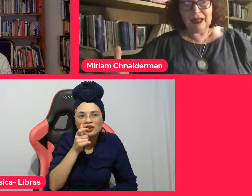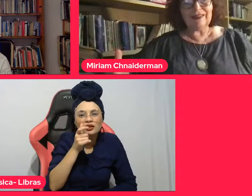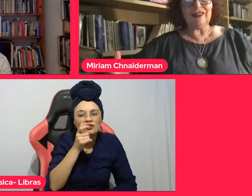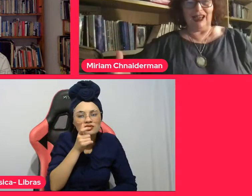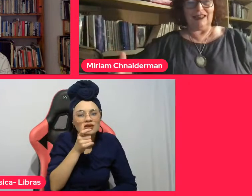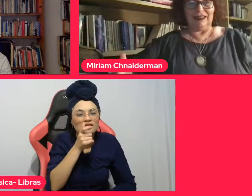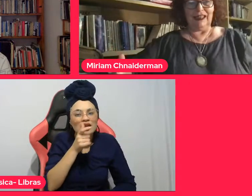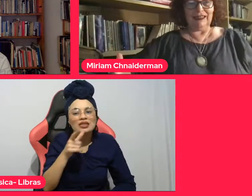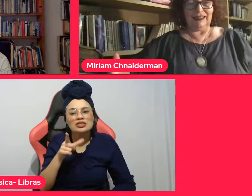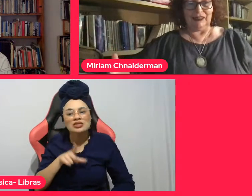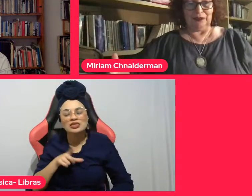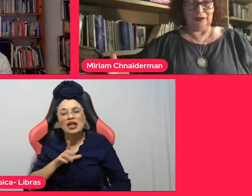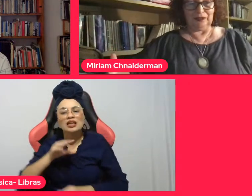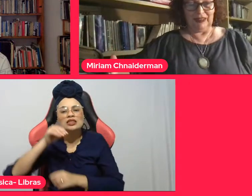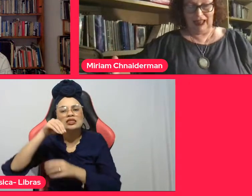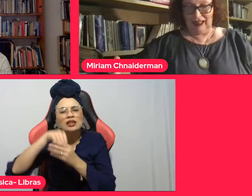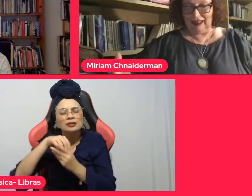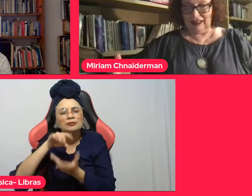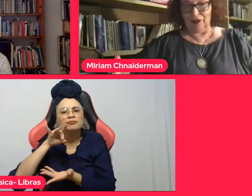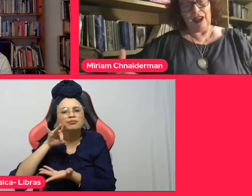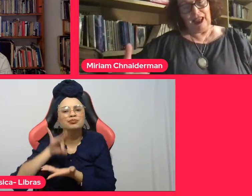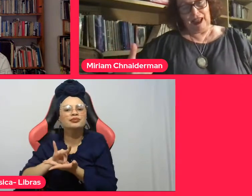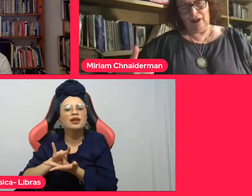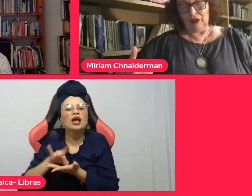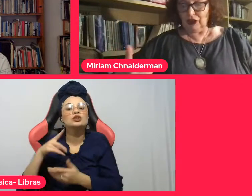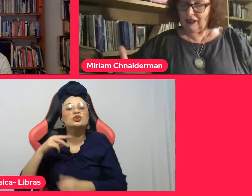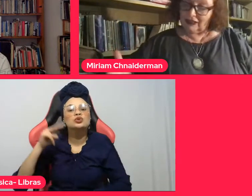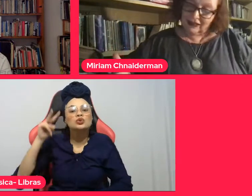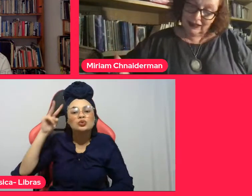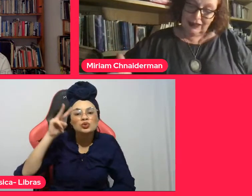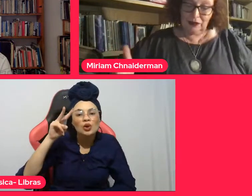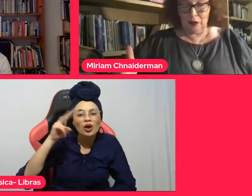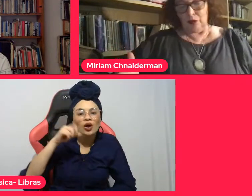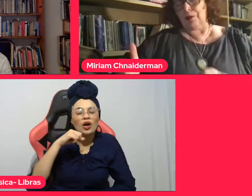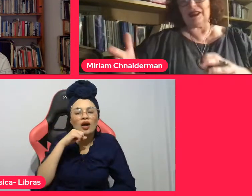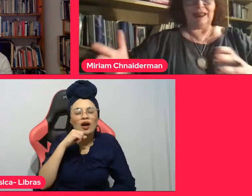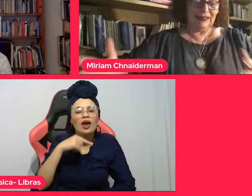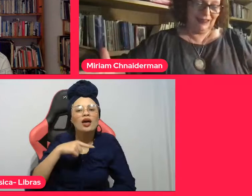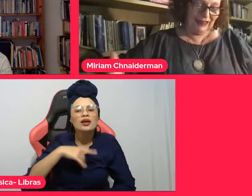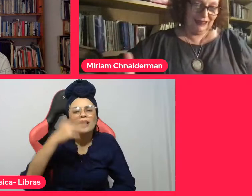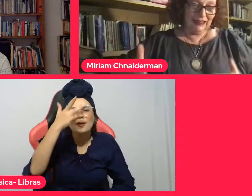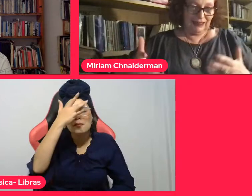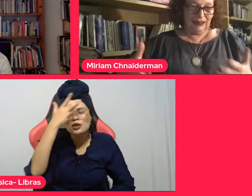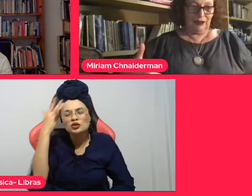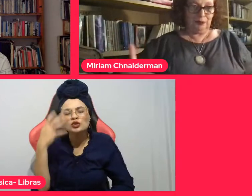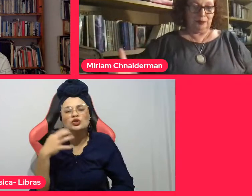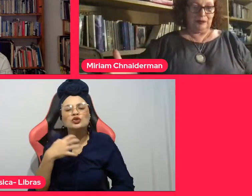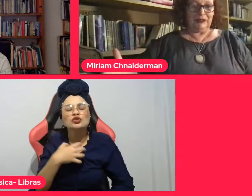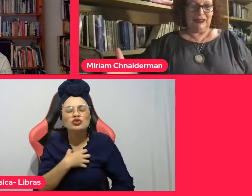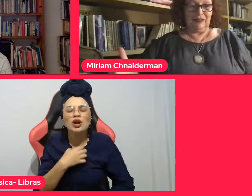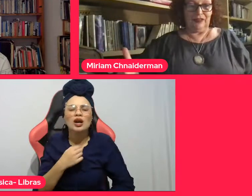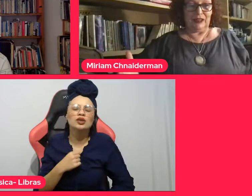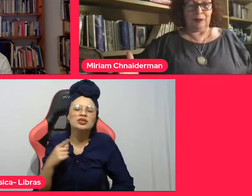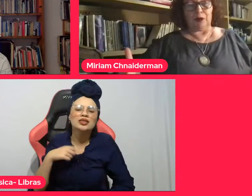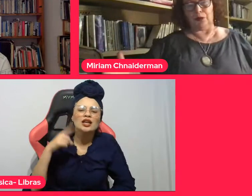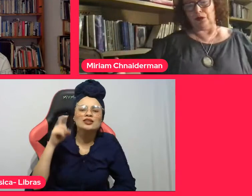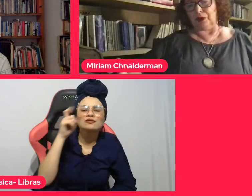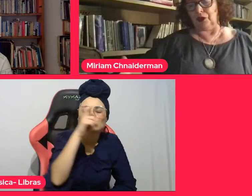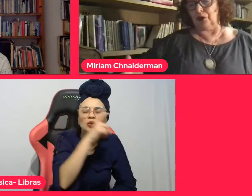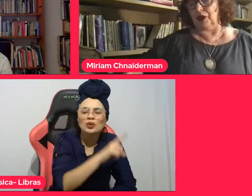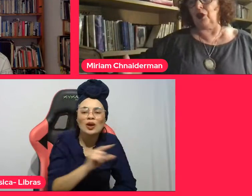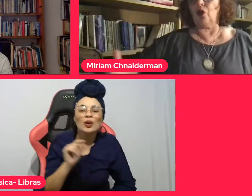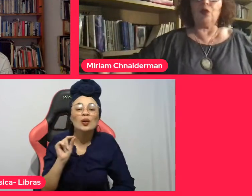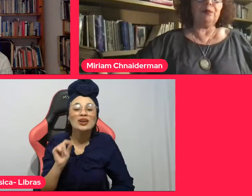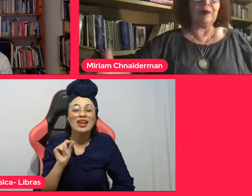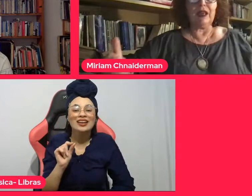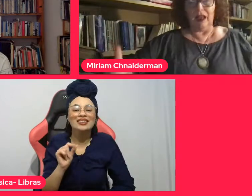própria localização. Então, eu acho que aqui tem uma das diretrizes possíveis para um